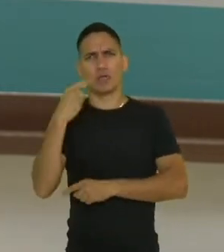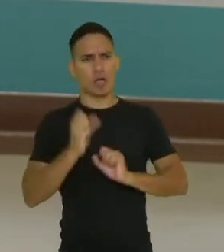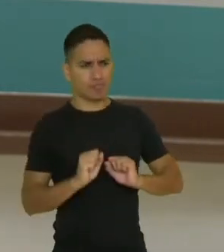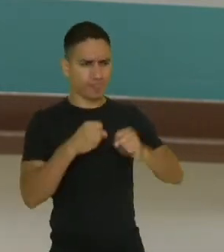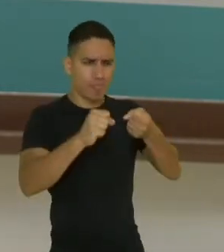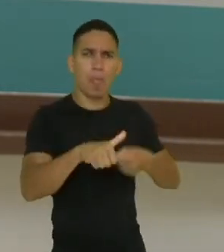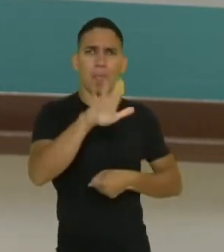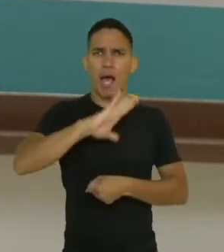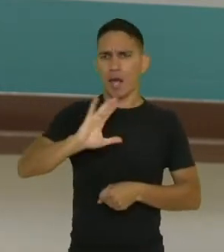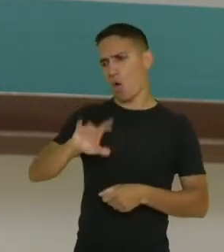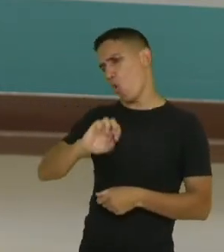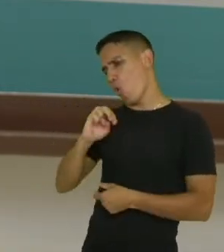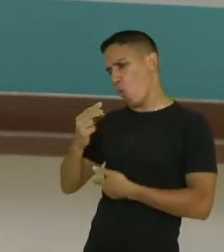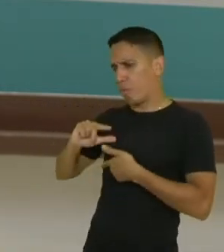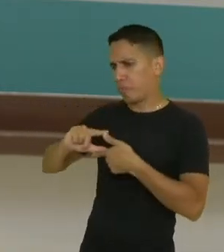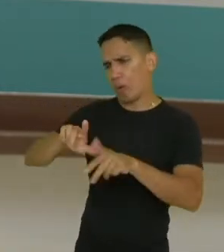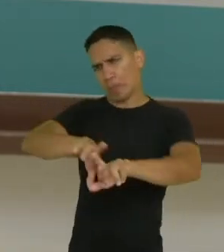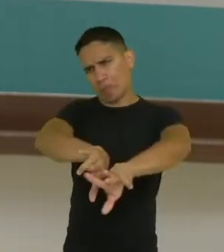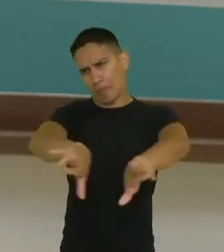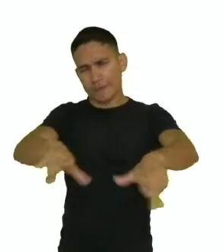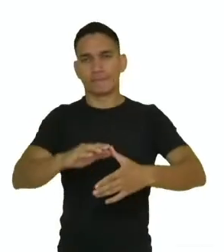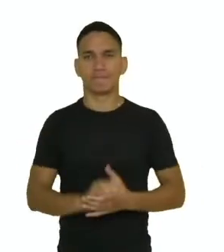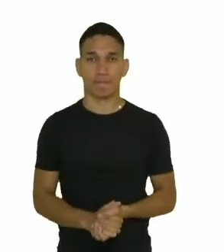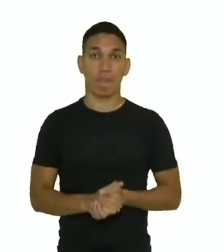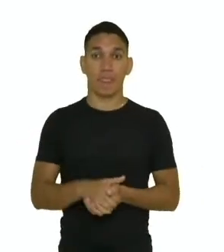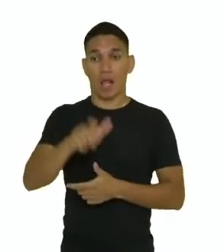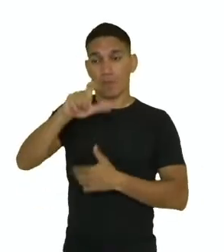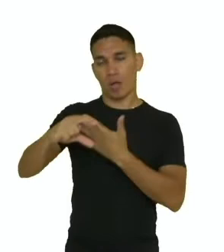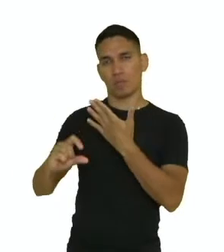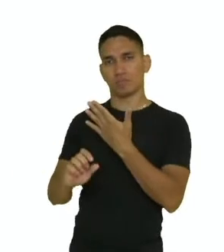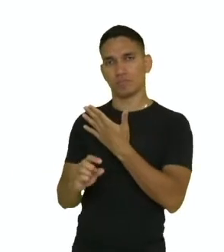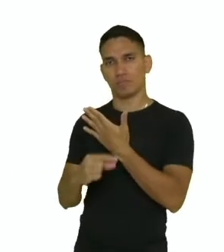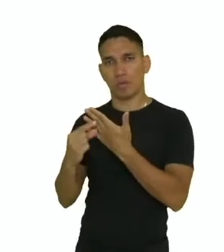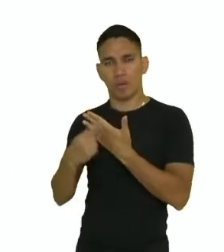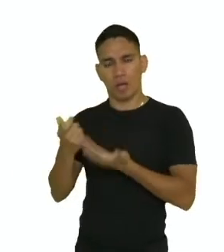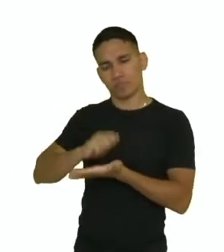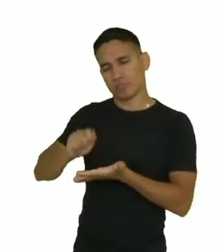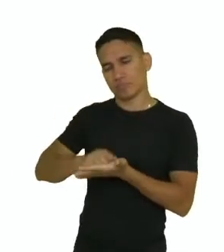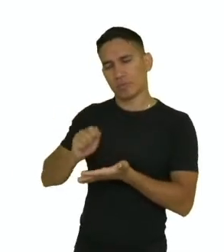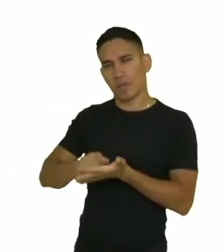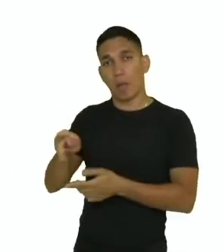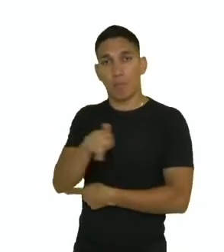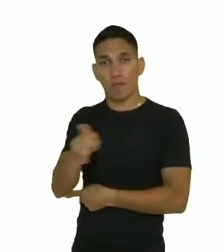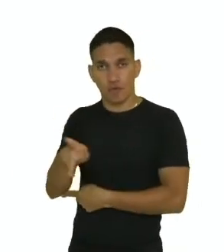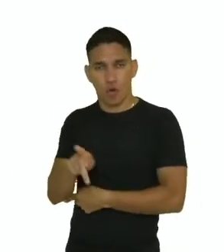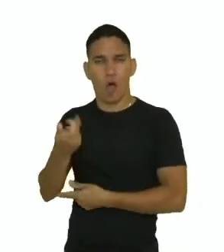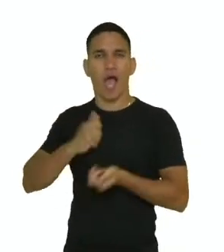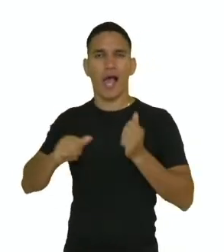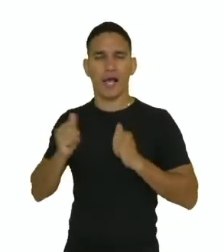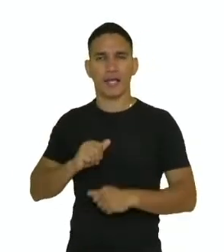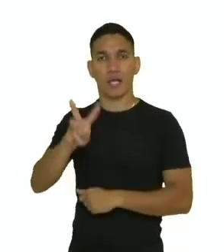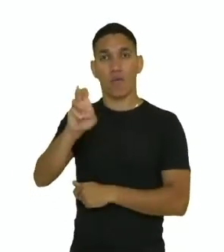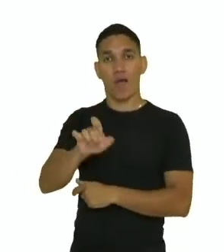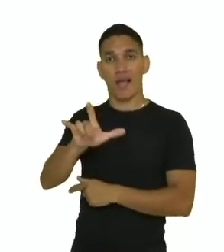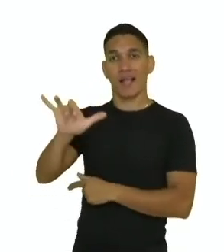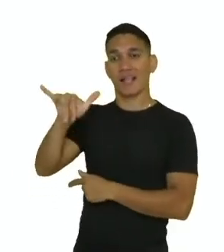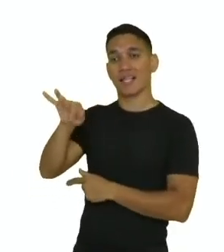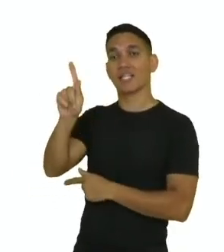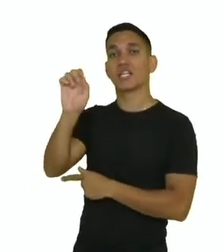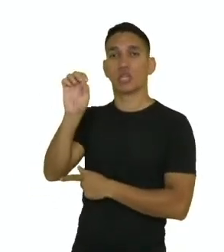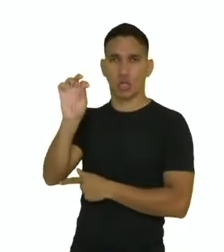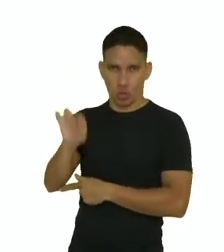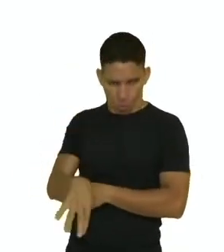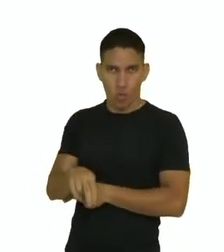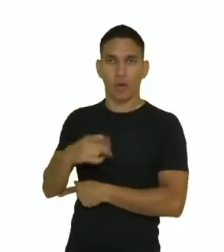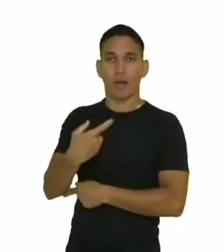mais clássico, conservador. O artista e professor Wellington Martins cria retratos utilizando palavras e os divulga